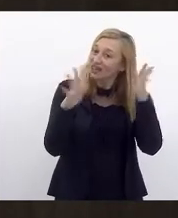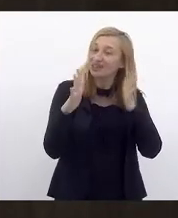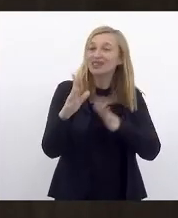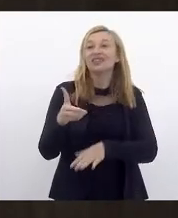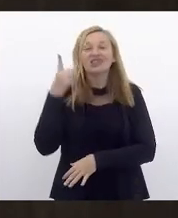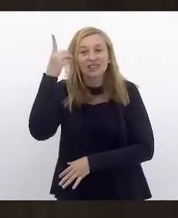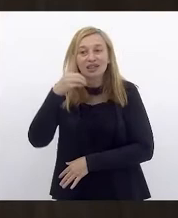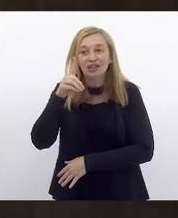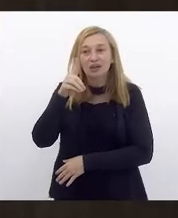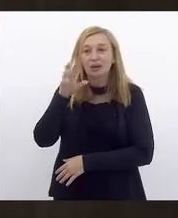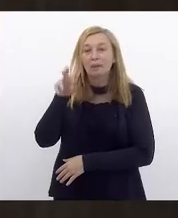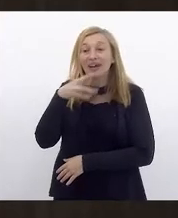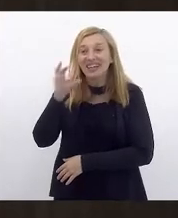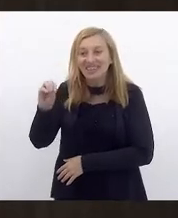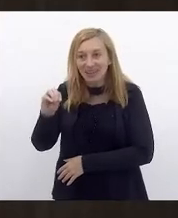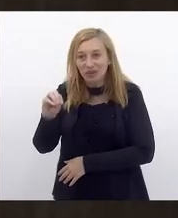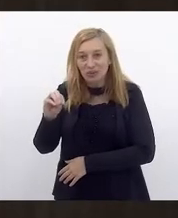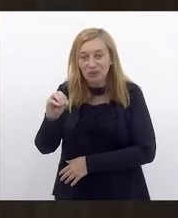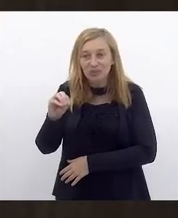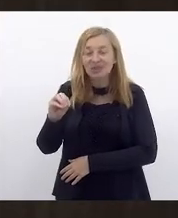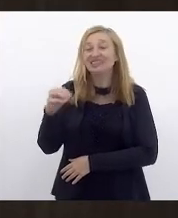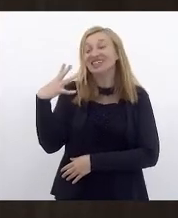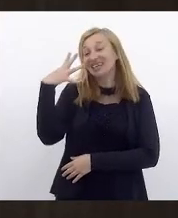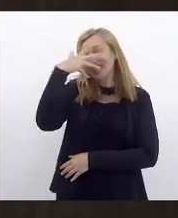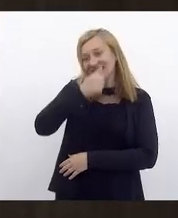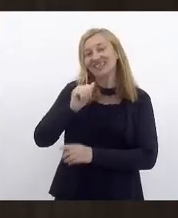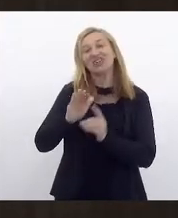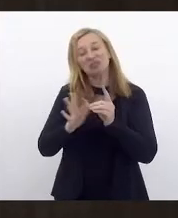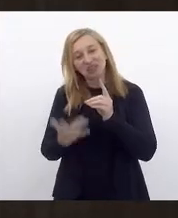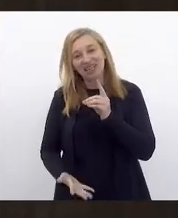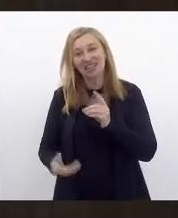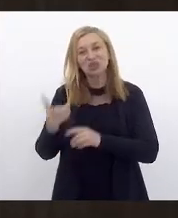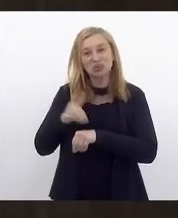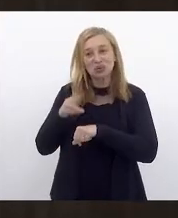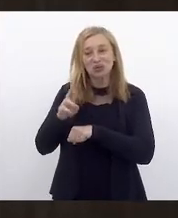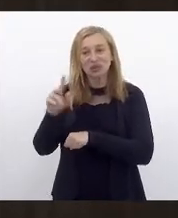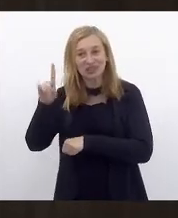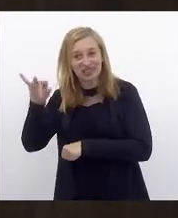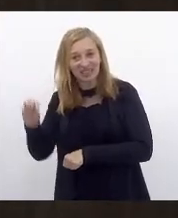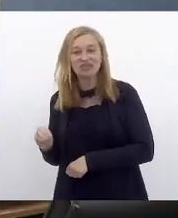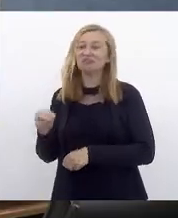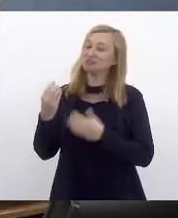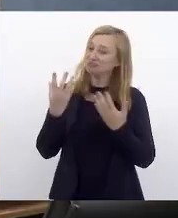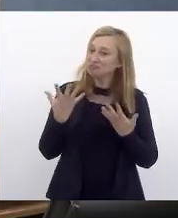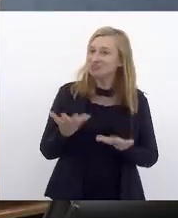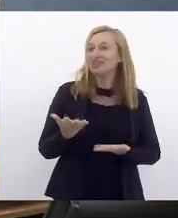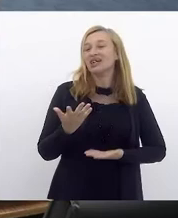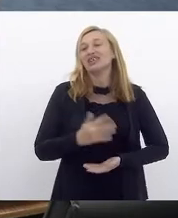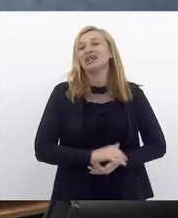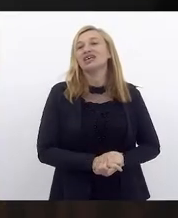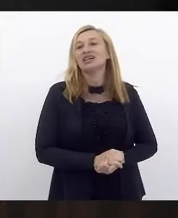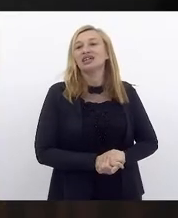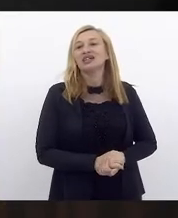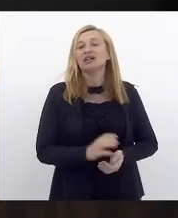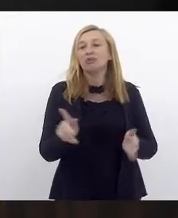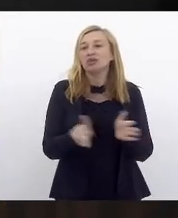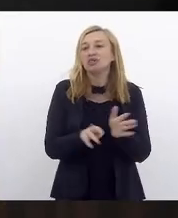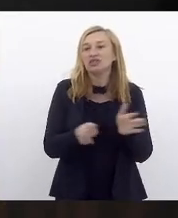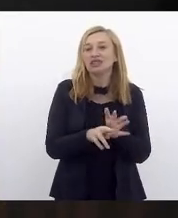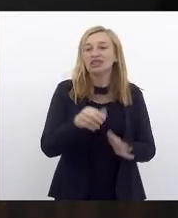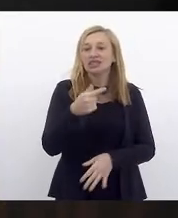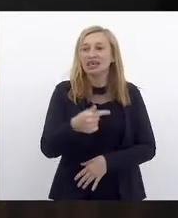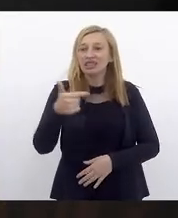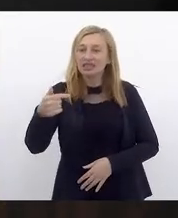Brazão por essa linda e importante homenagem ao doutor Luciano. Feita a declaração, deputado. Projeto de resolução